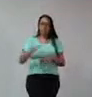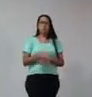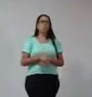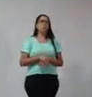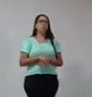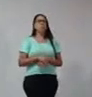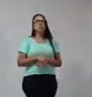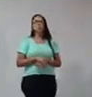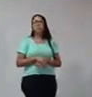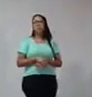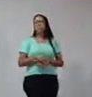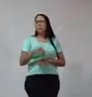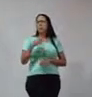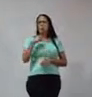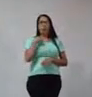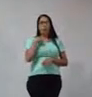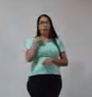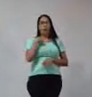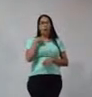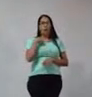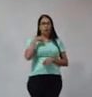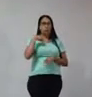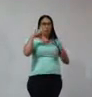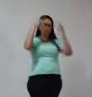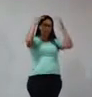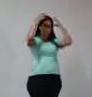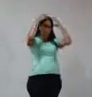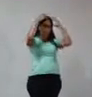chamei de o que temos dentro da cabeça.